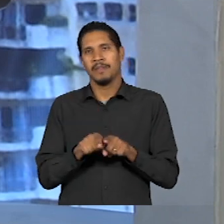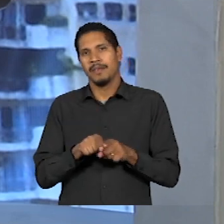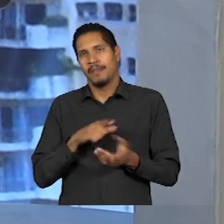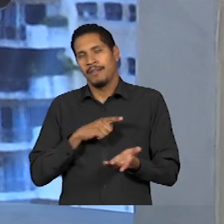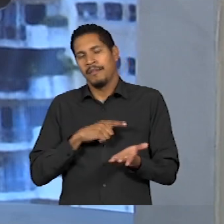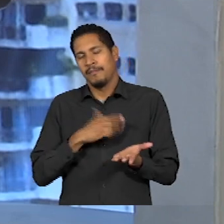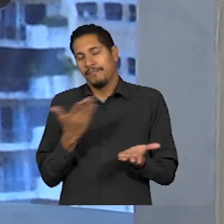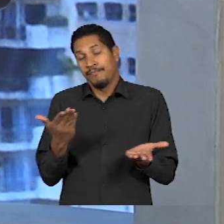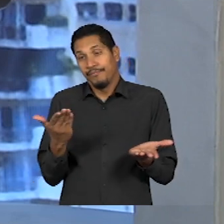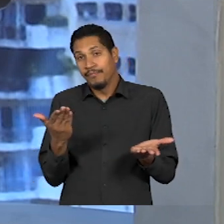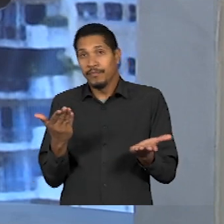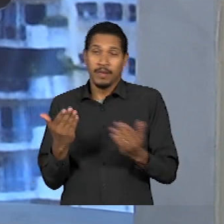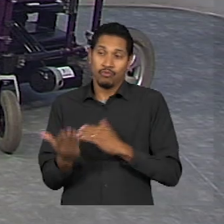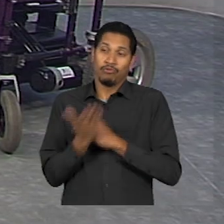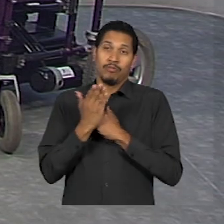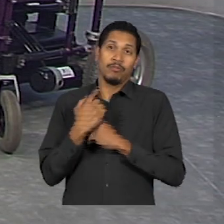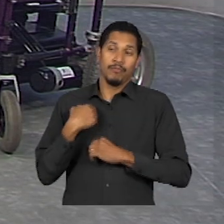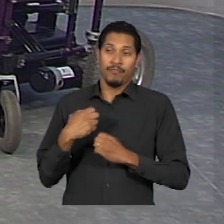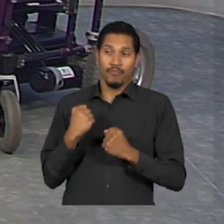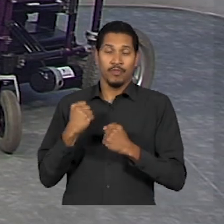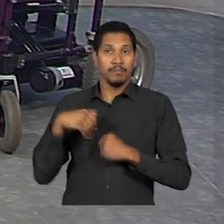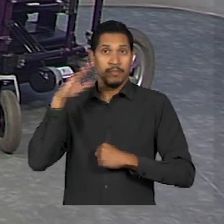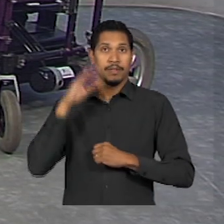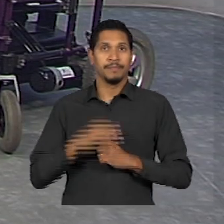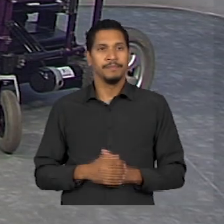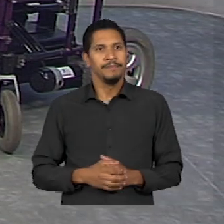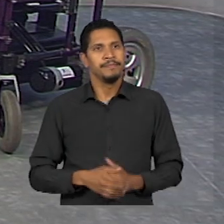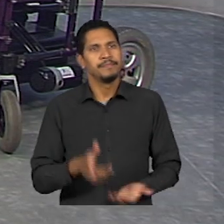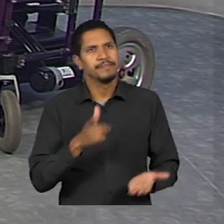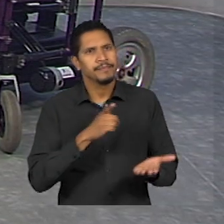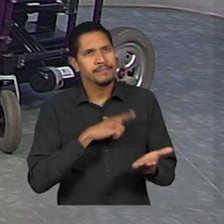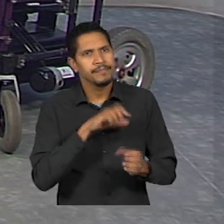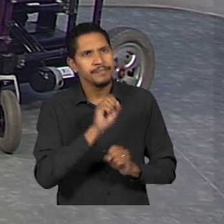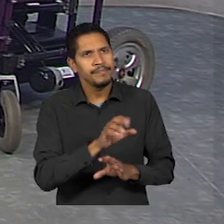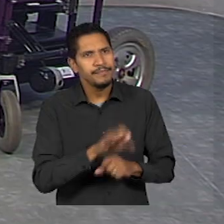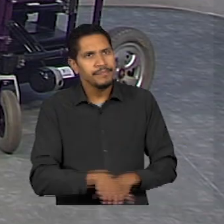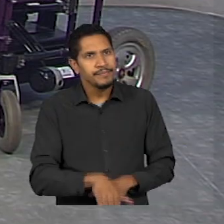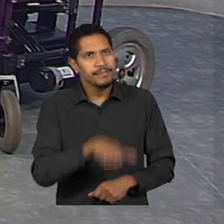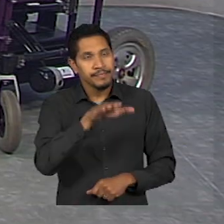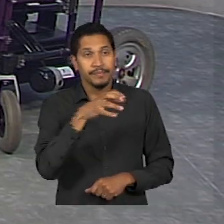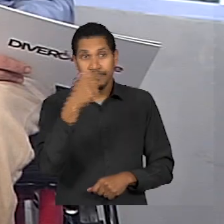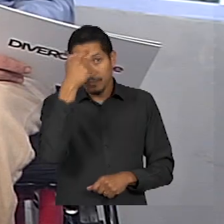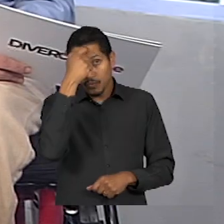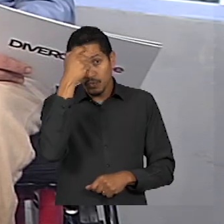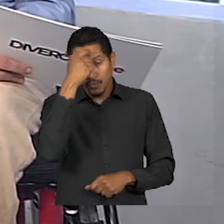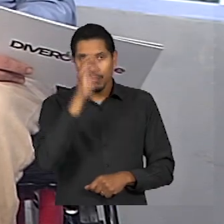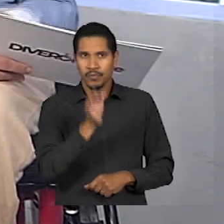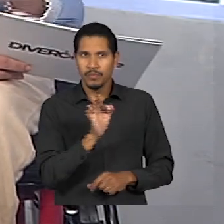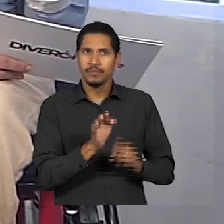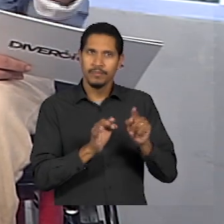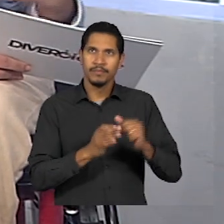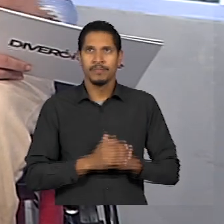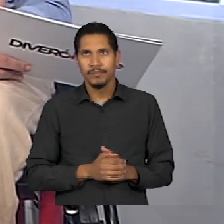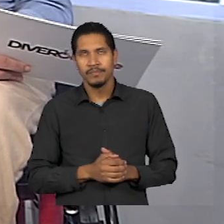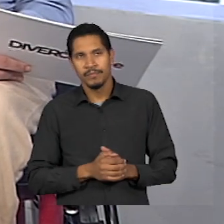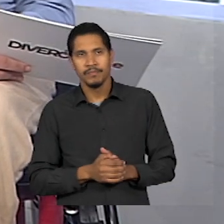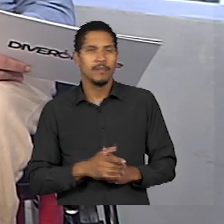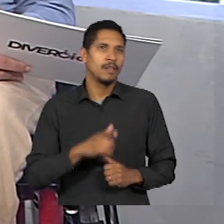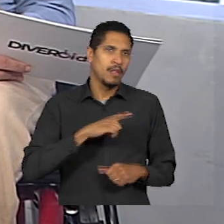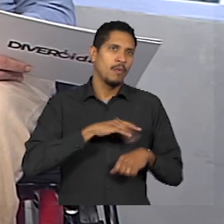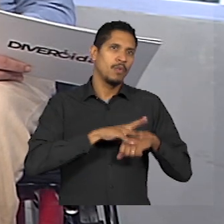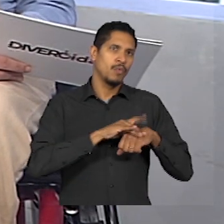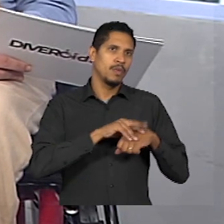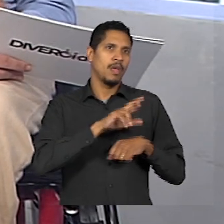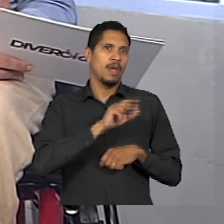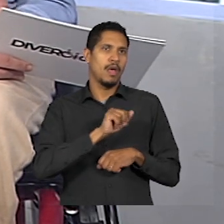perdido de movimento, por exemplo? Sim. Você teve uma criação de forma a ser muito consciente desde cedo de ter uma doença